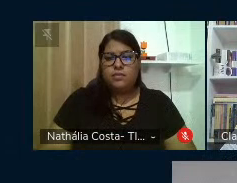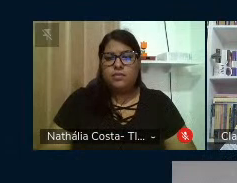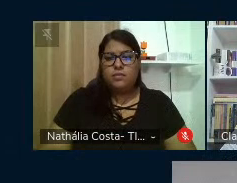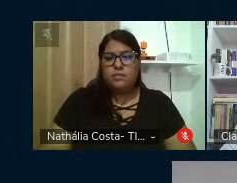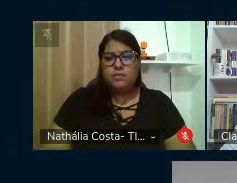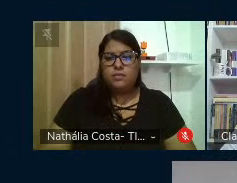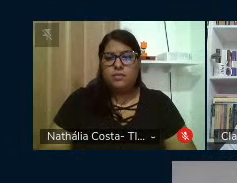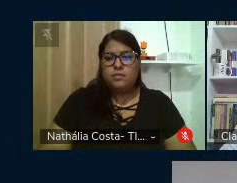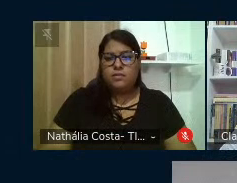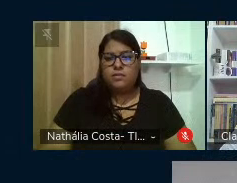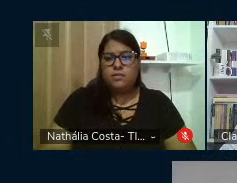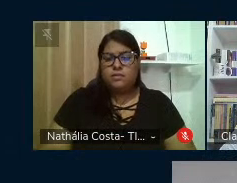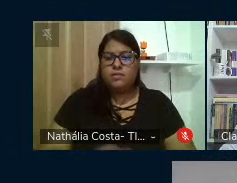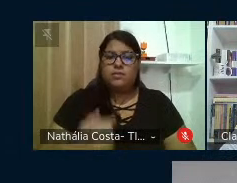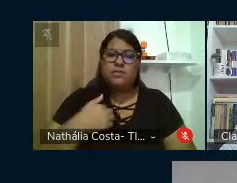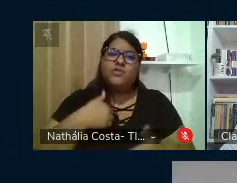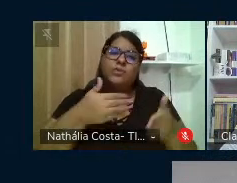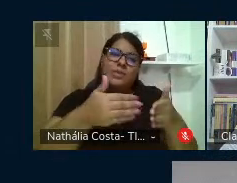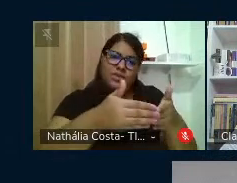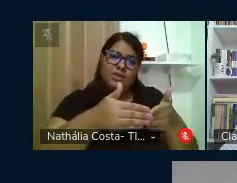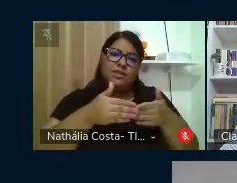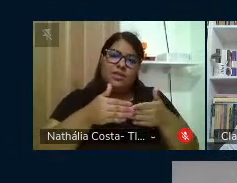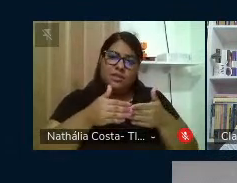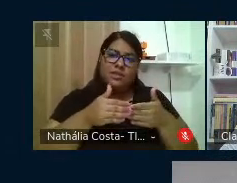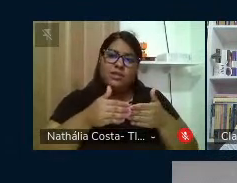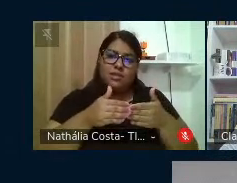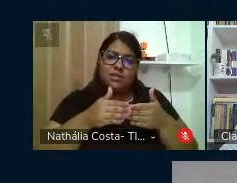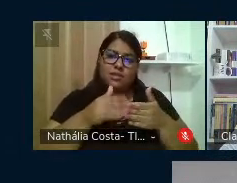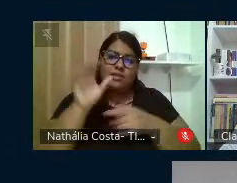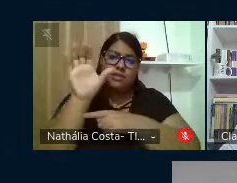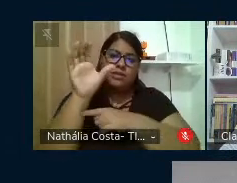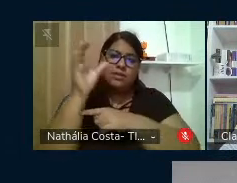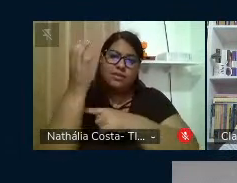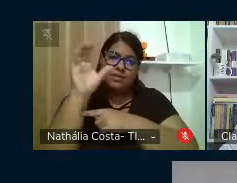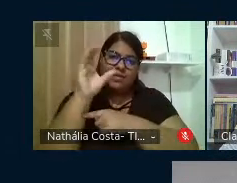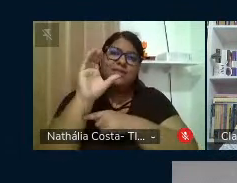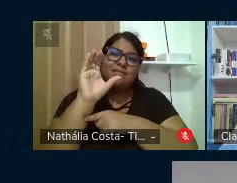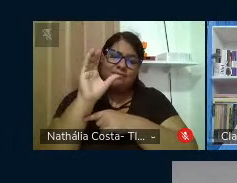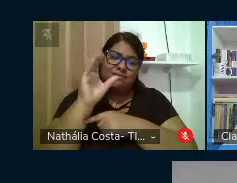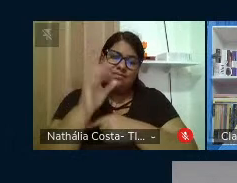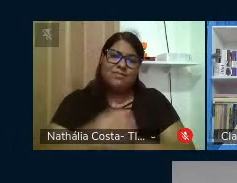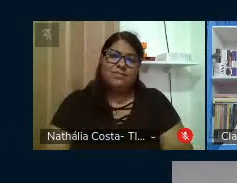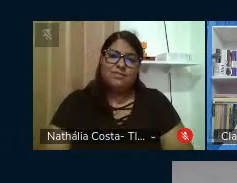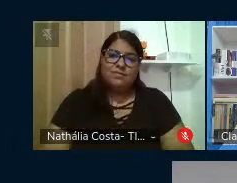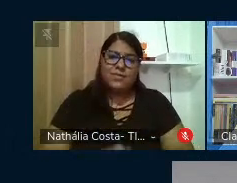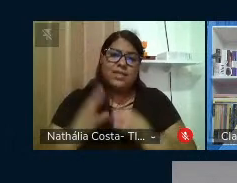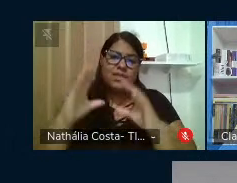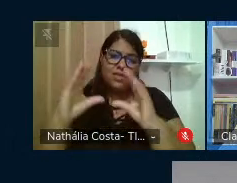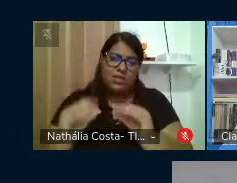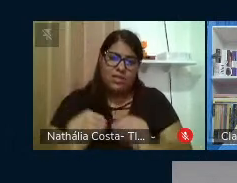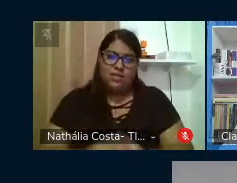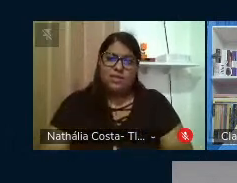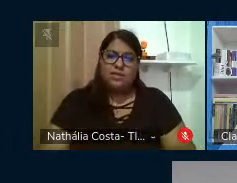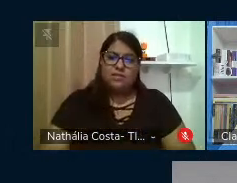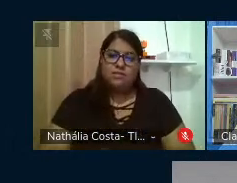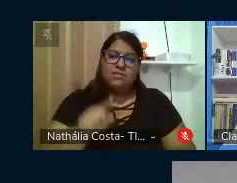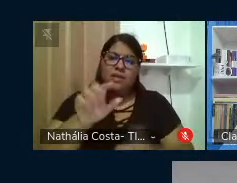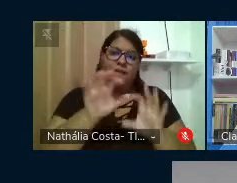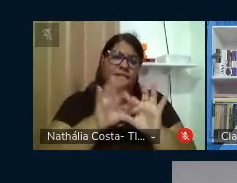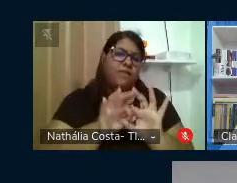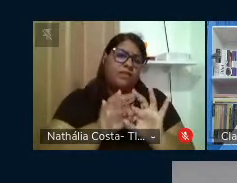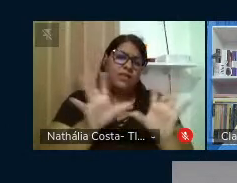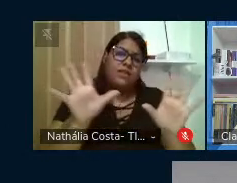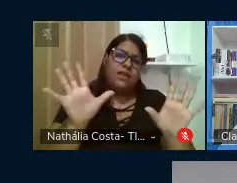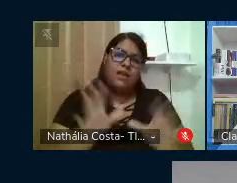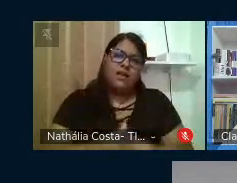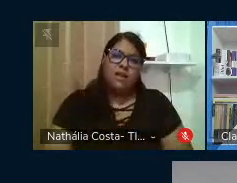eu vou pedir um pouquinho de licença para deligar o ventilador. E aí, você... fica à vontade, fica à vontade, a